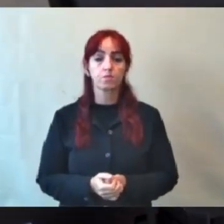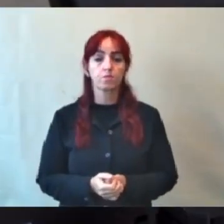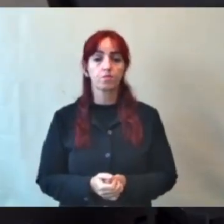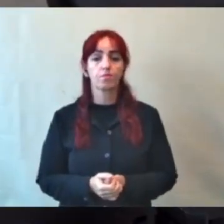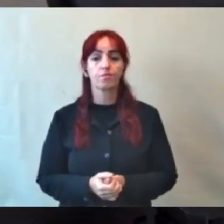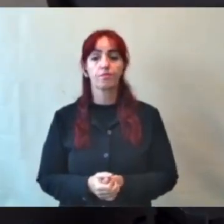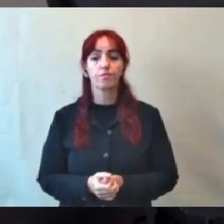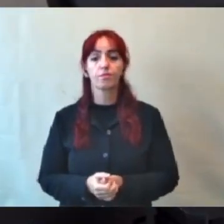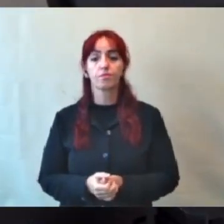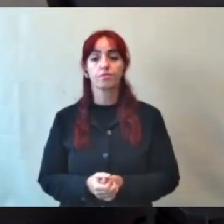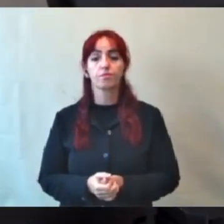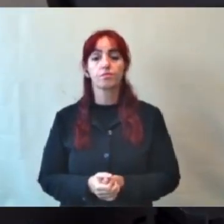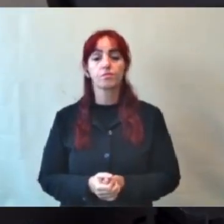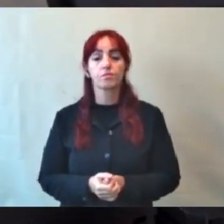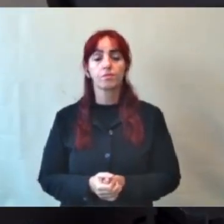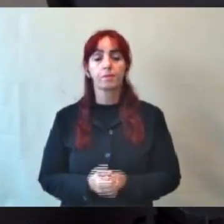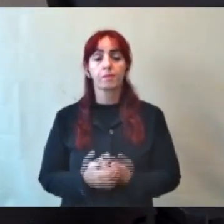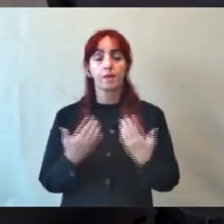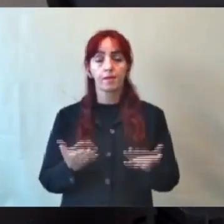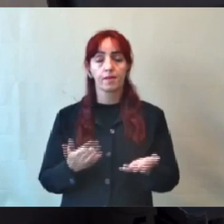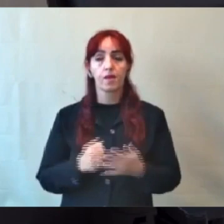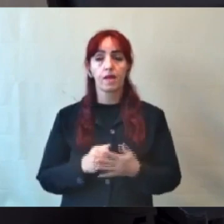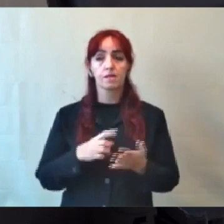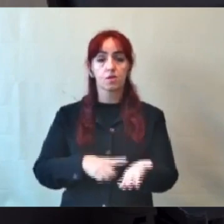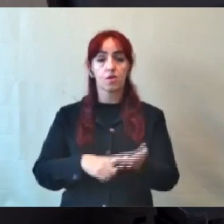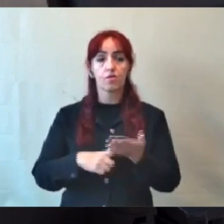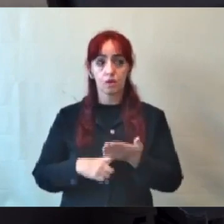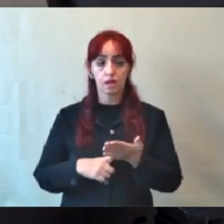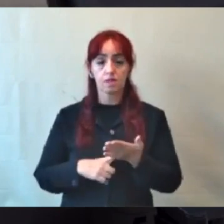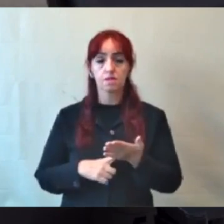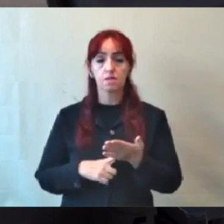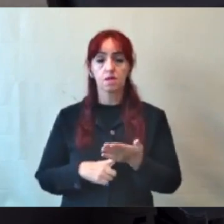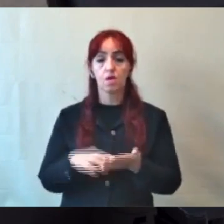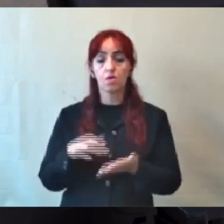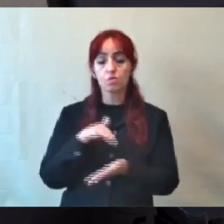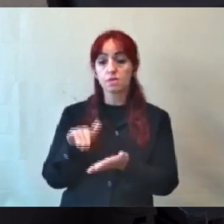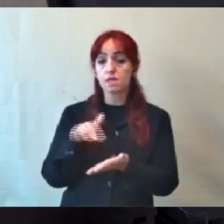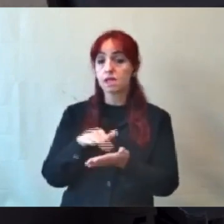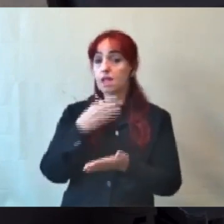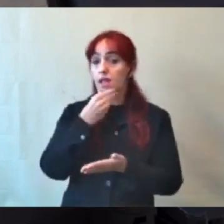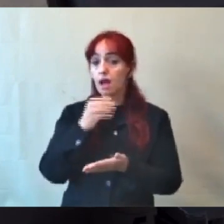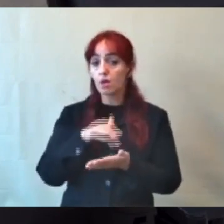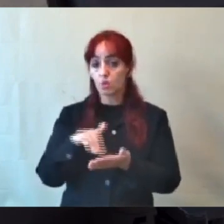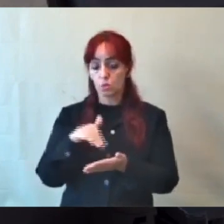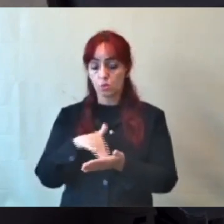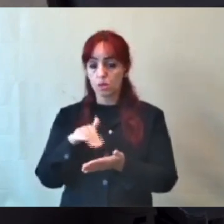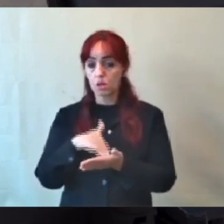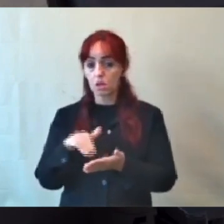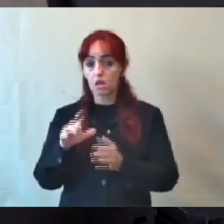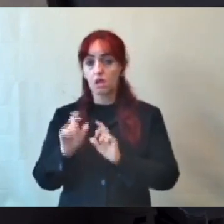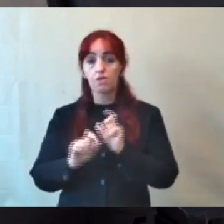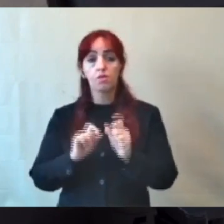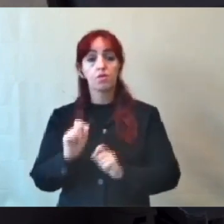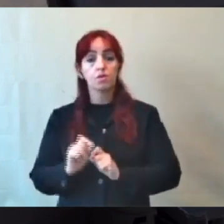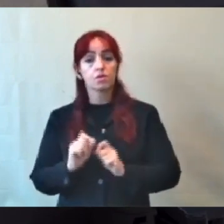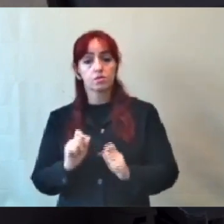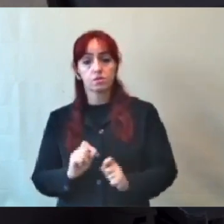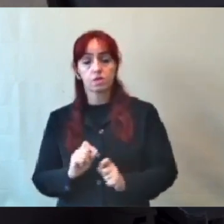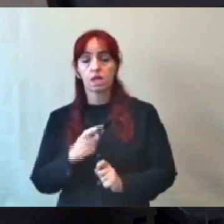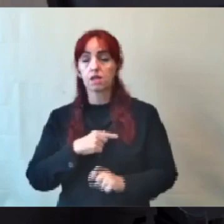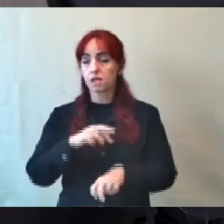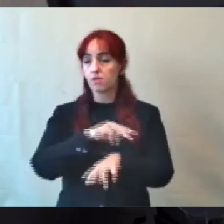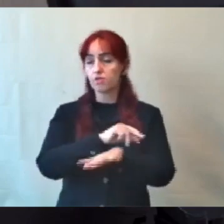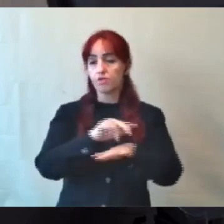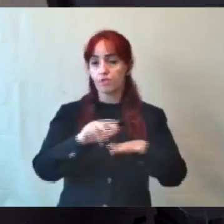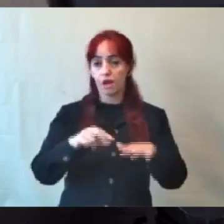essa convocação que nós fizemos do secretário, ela não foi infundada. Vários vereadores aqui